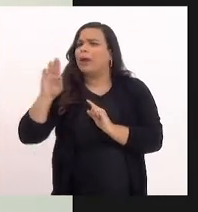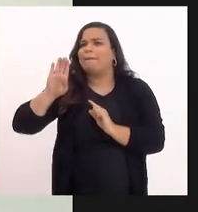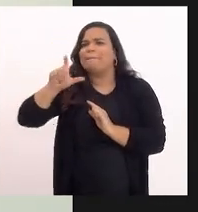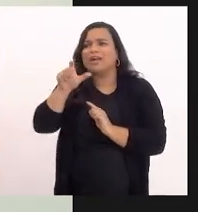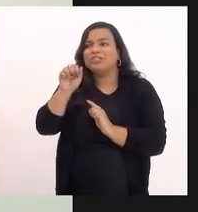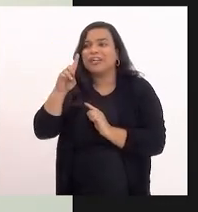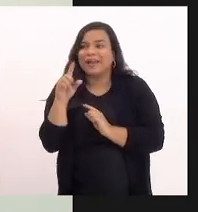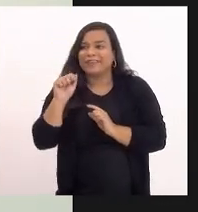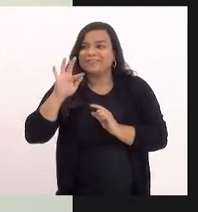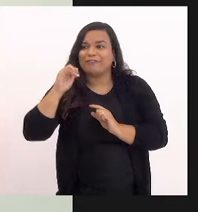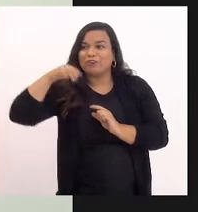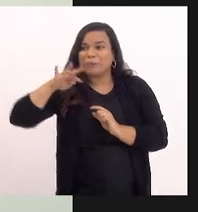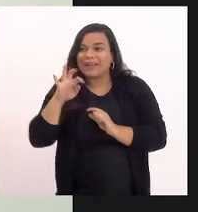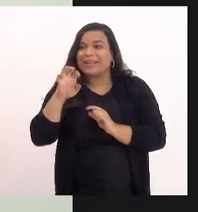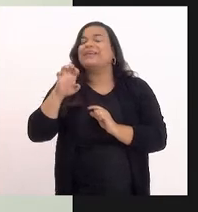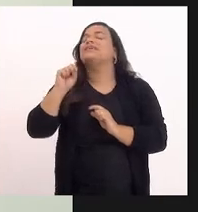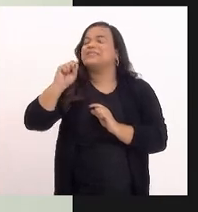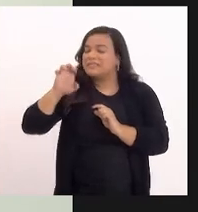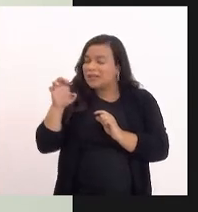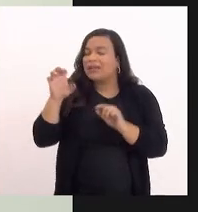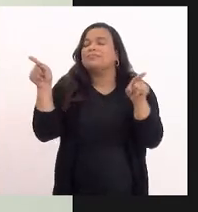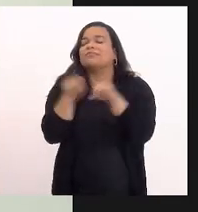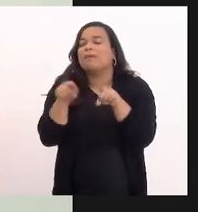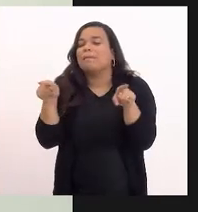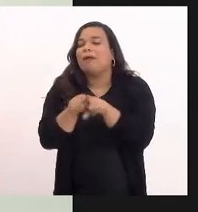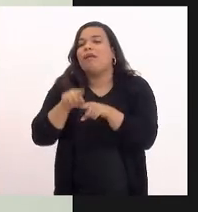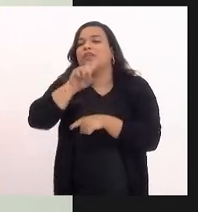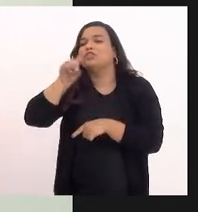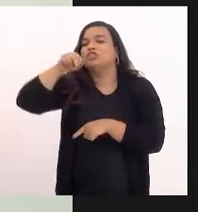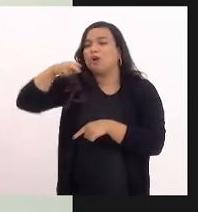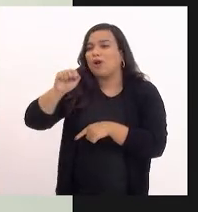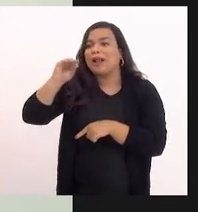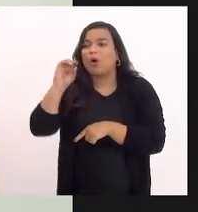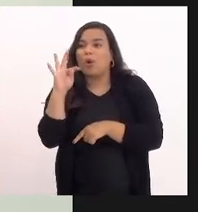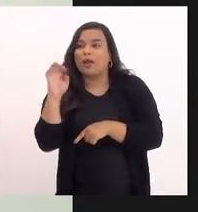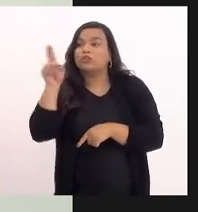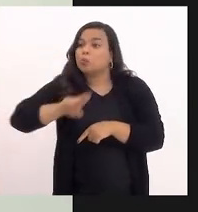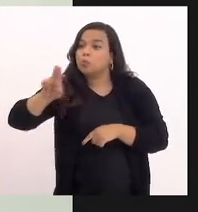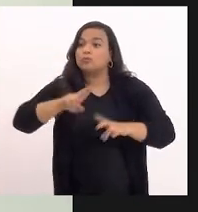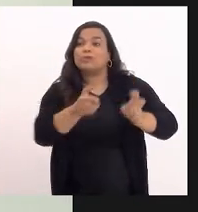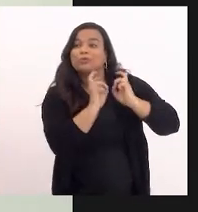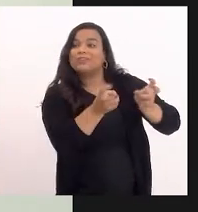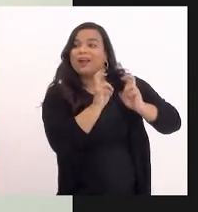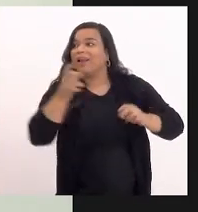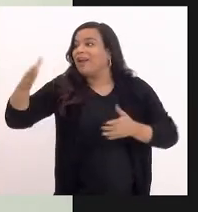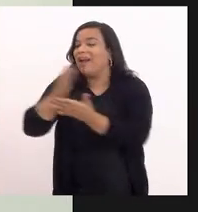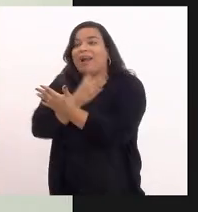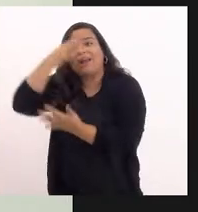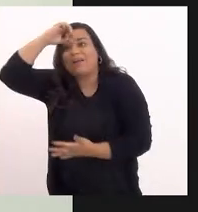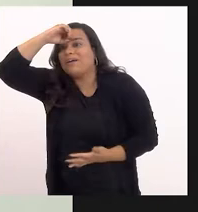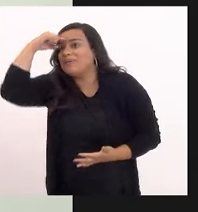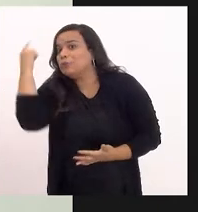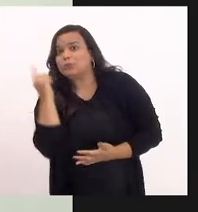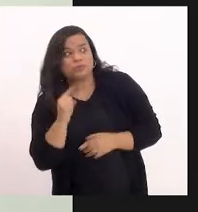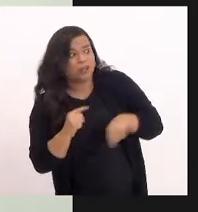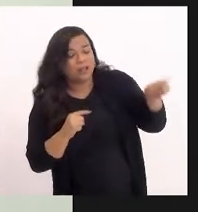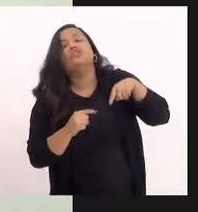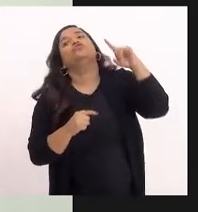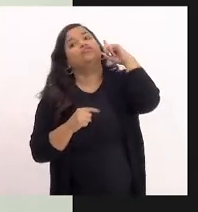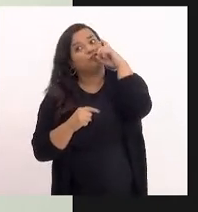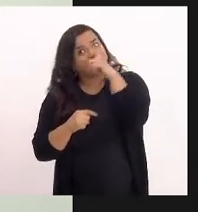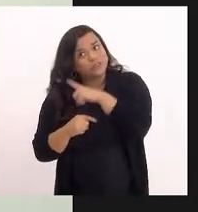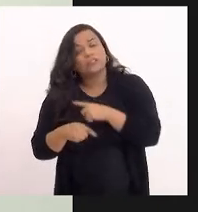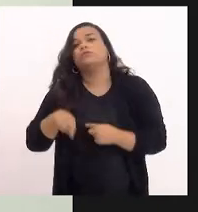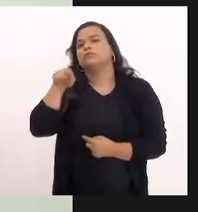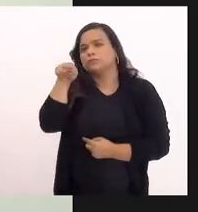Oeste, que usa o trem. E muitos não conhecem essa realidade do que é usar o trem, ser usuário do sistema de transporte ferroviário. E a senhora está